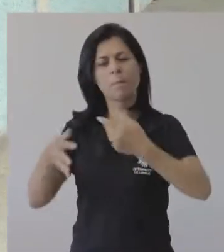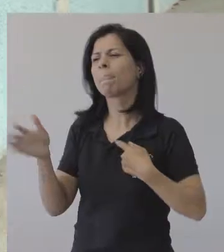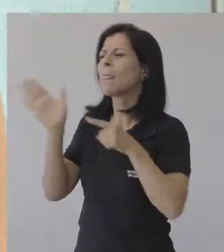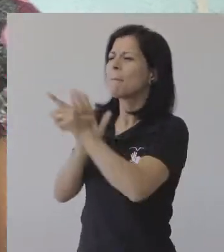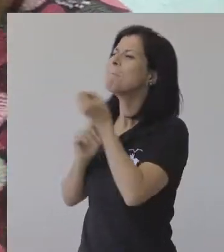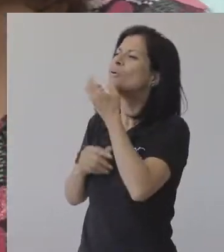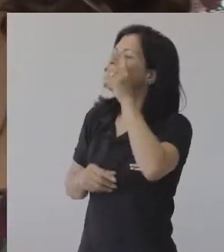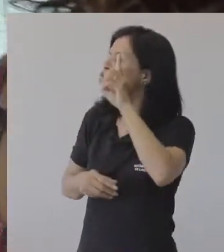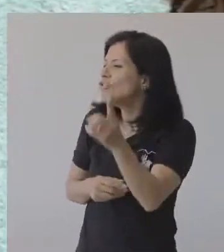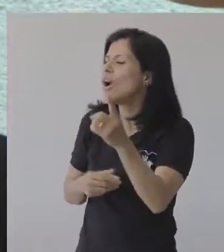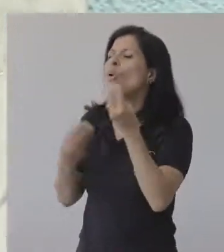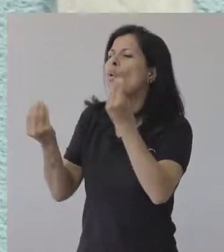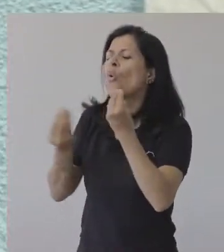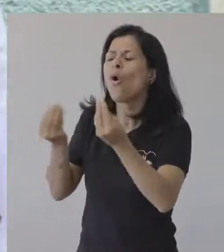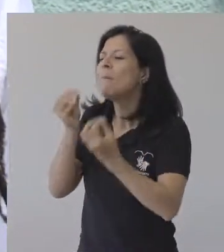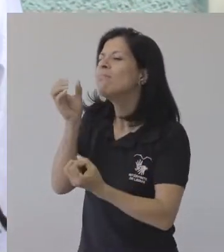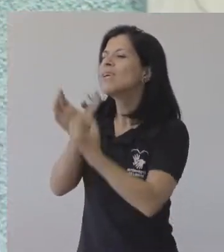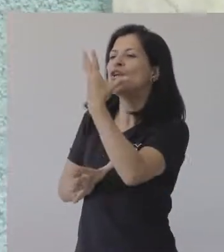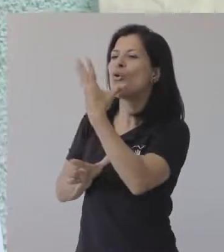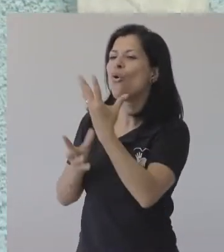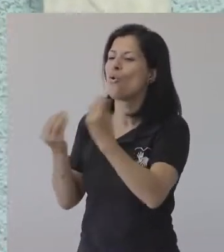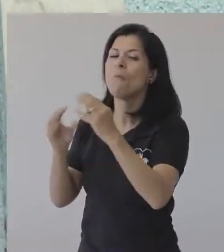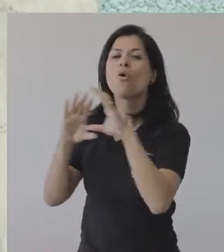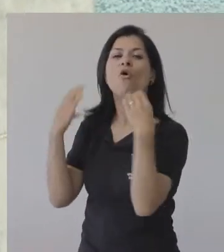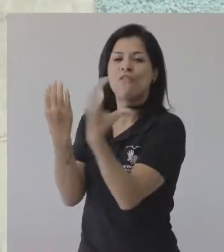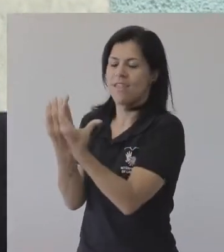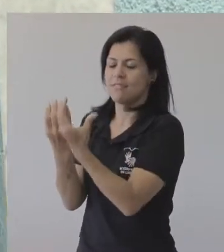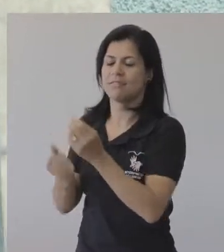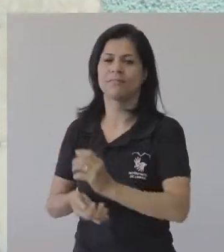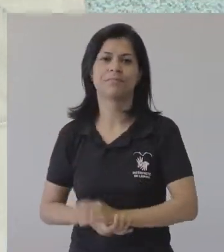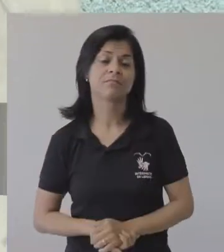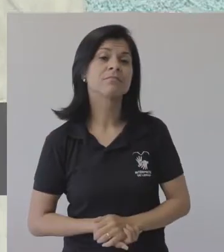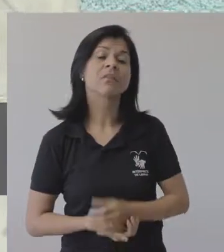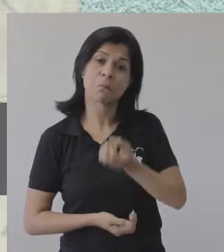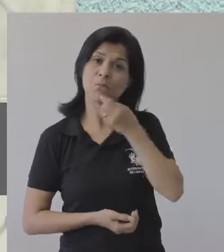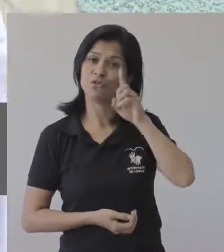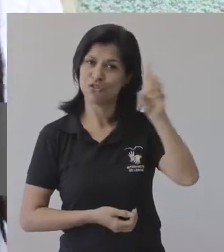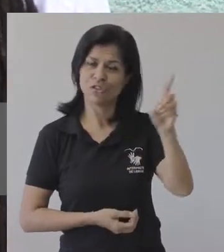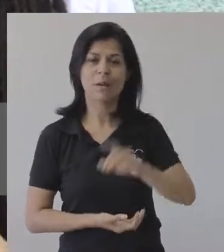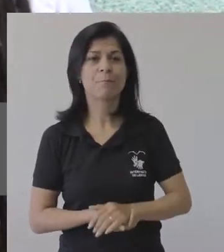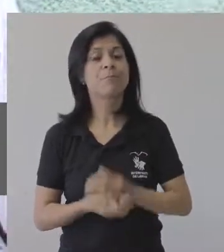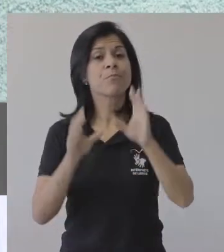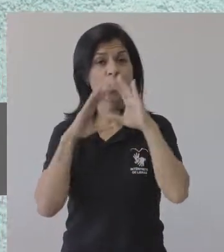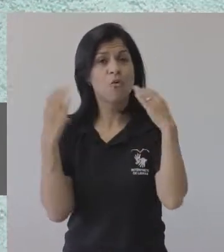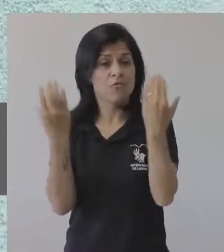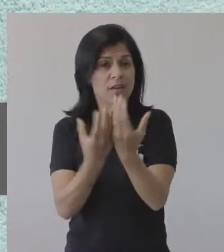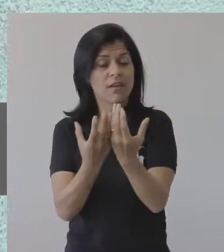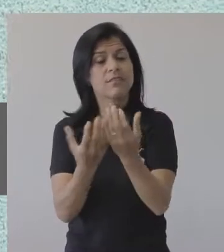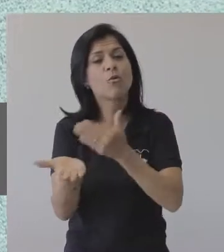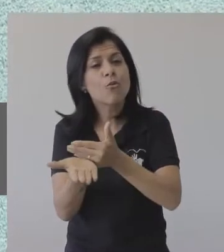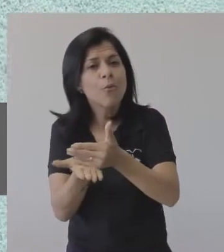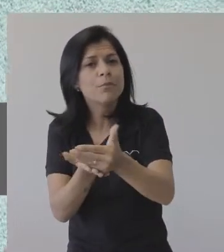Bom dia, professor. De onde surgiu a ideia de fazer essa conferência? Então, bom dia a todos. Essa conferência